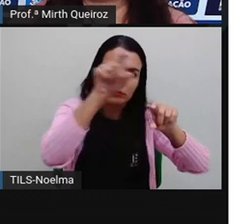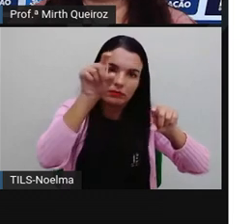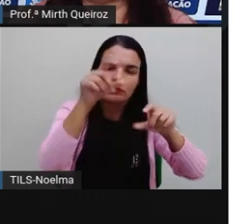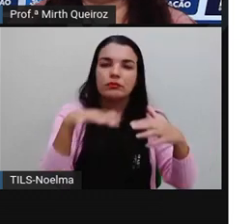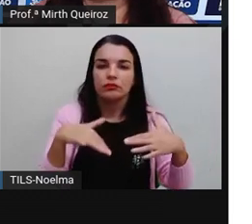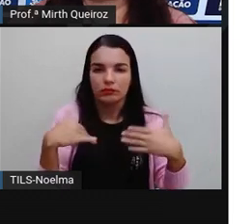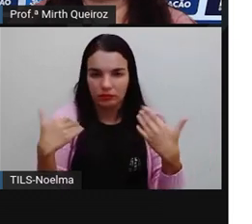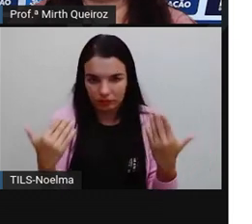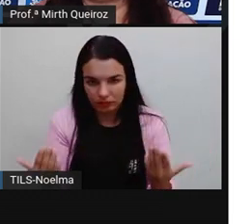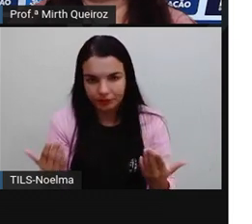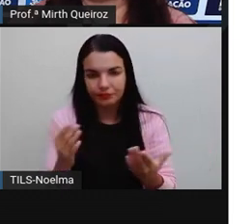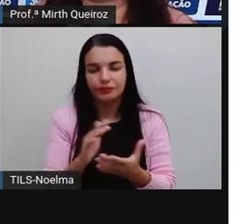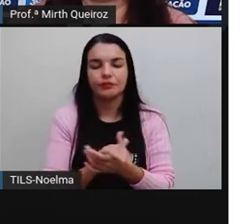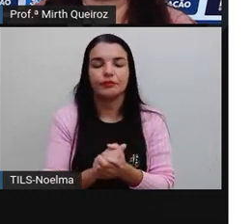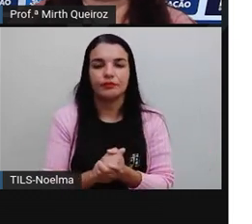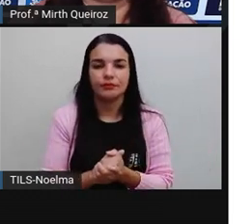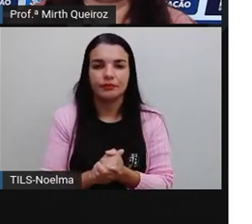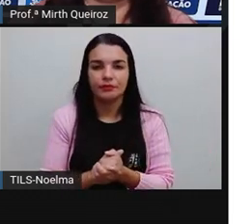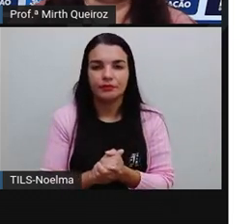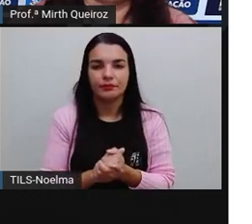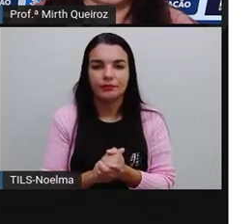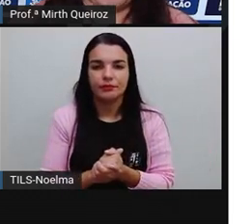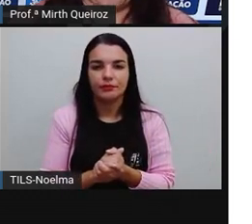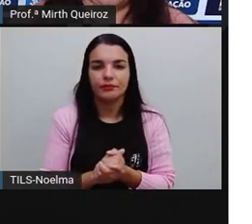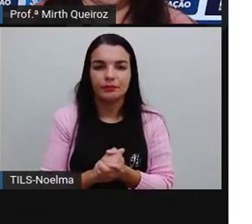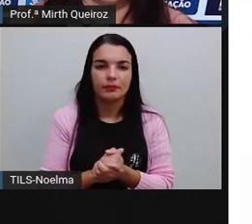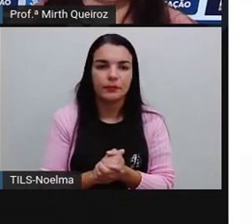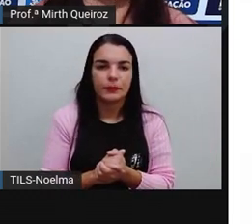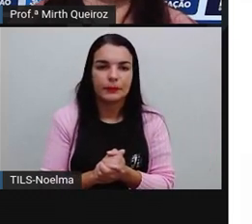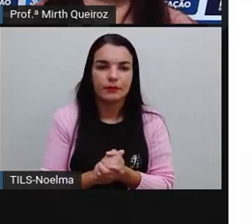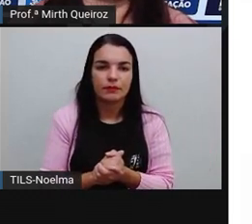gráfico de barras, fica aqui na horizontal.